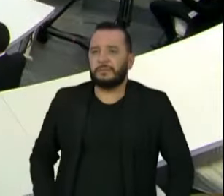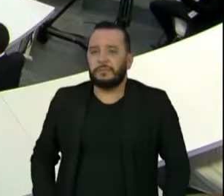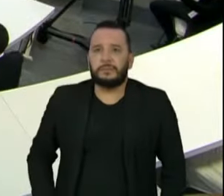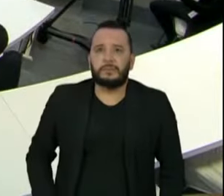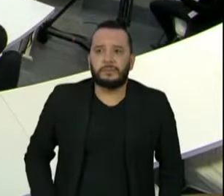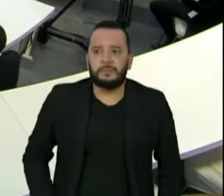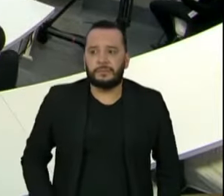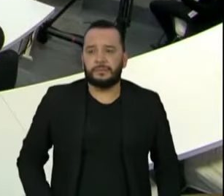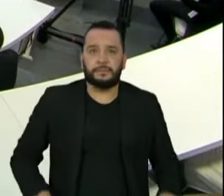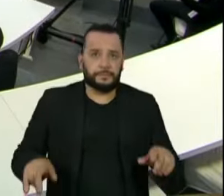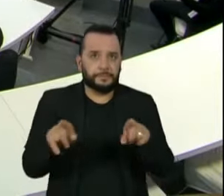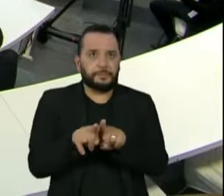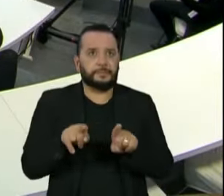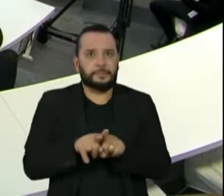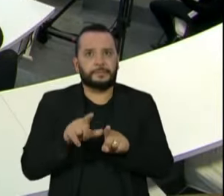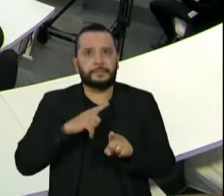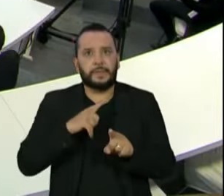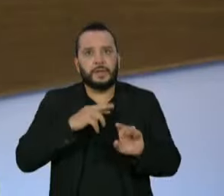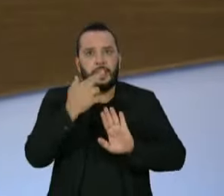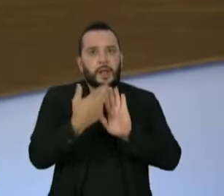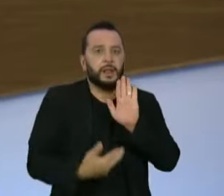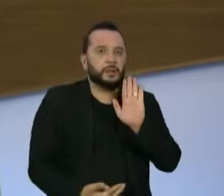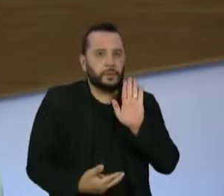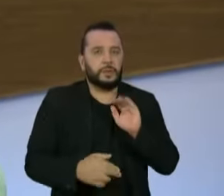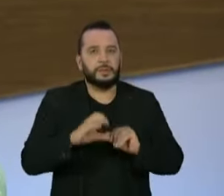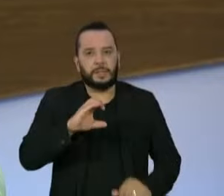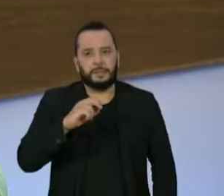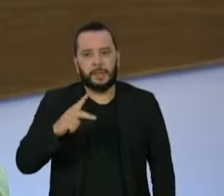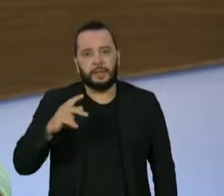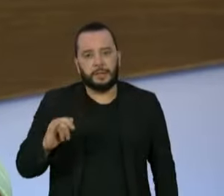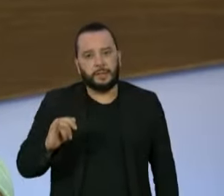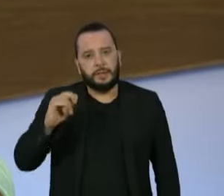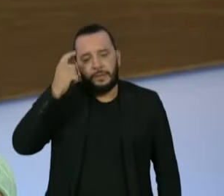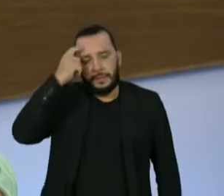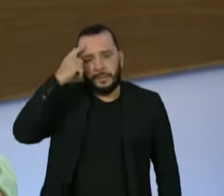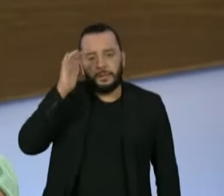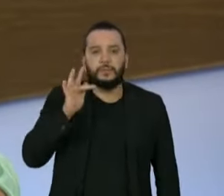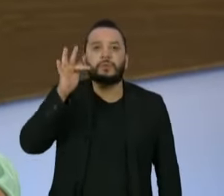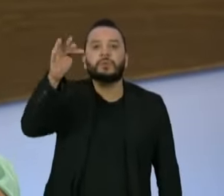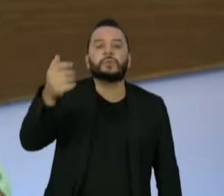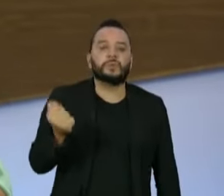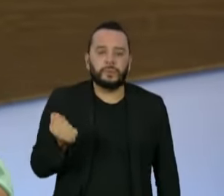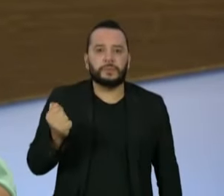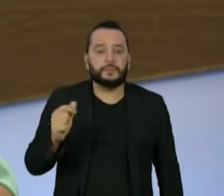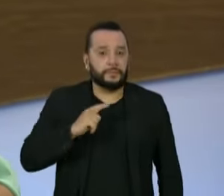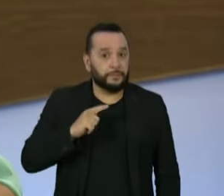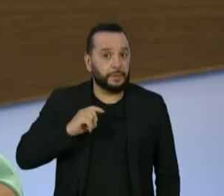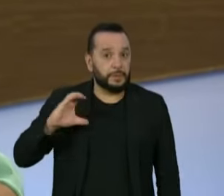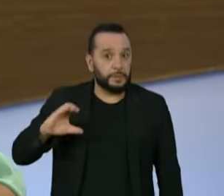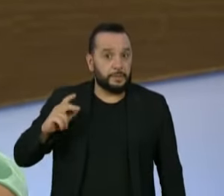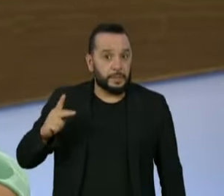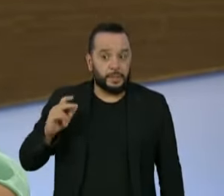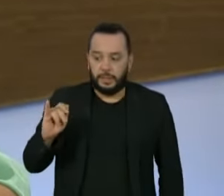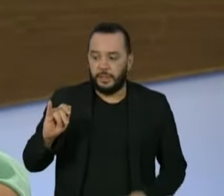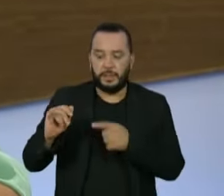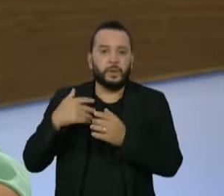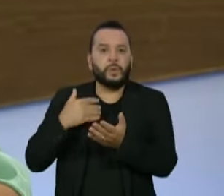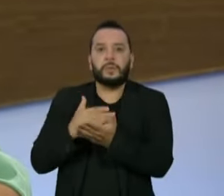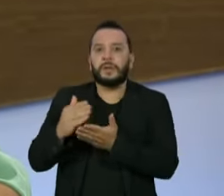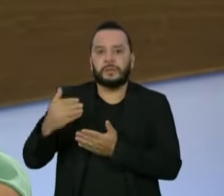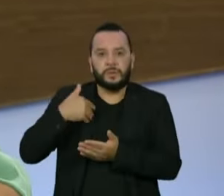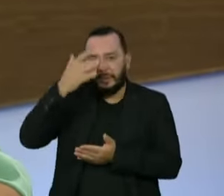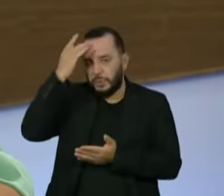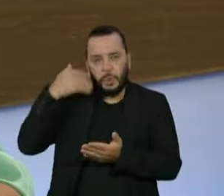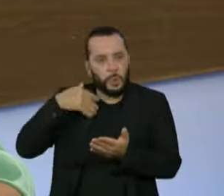queria voltar um pouquinho para o relatório da CPI, mas pensando à frente o que é que ele pode trazer. A gente teve uma CPI que ela começou com negacionismo e